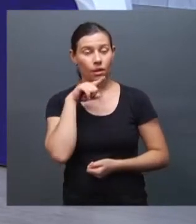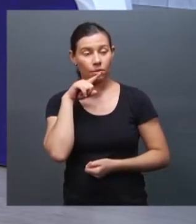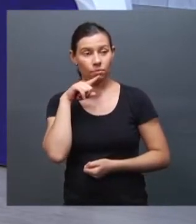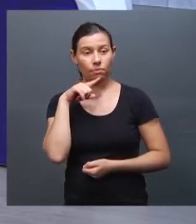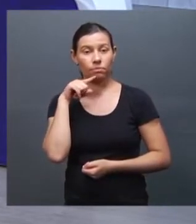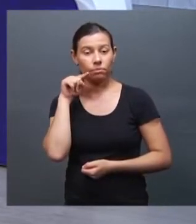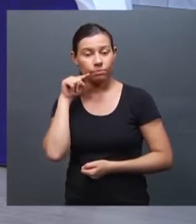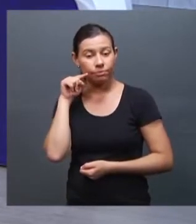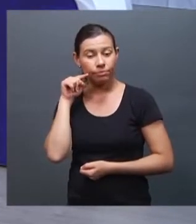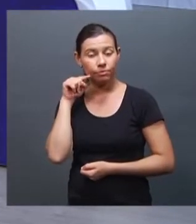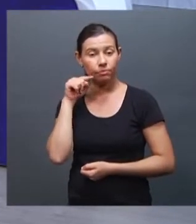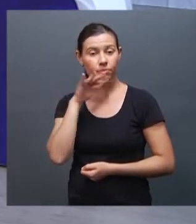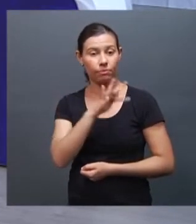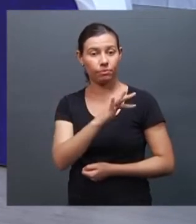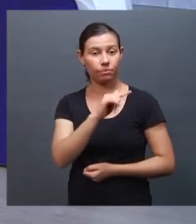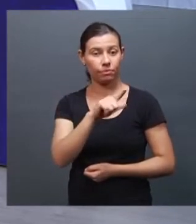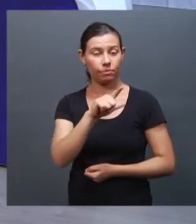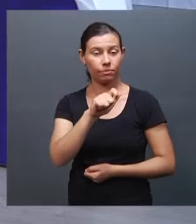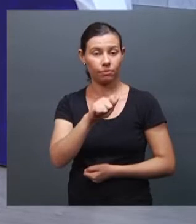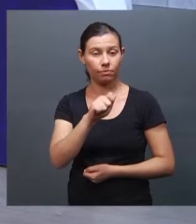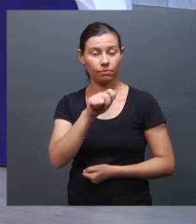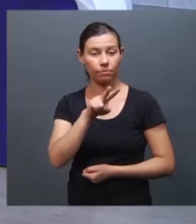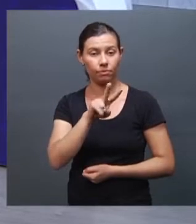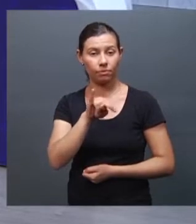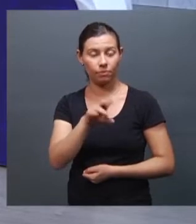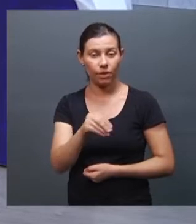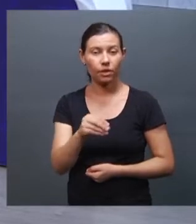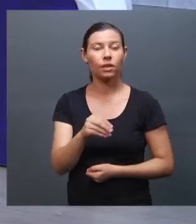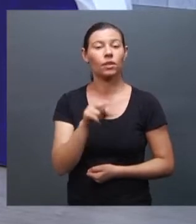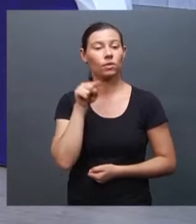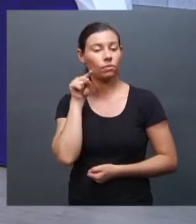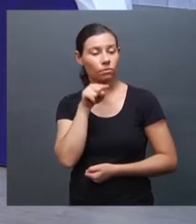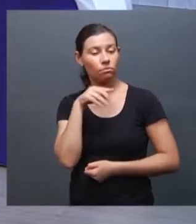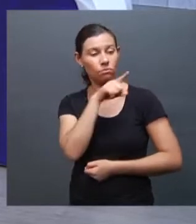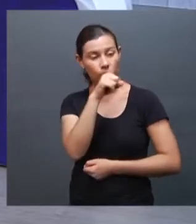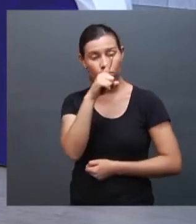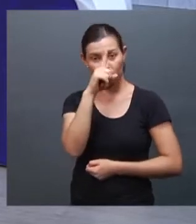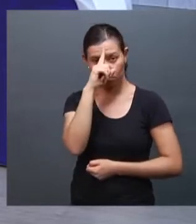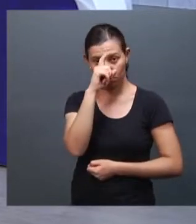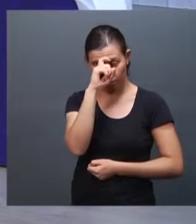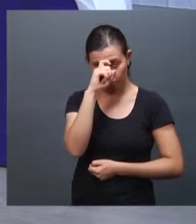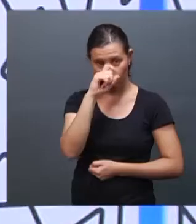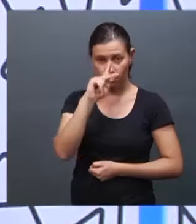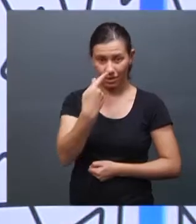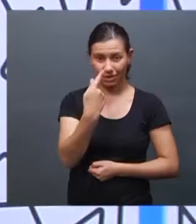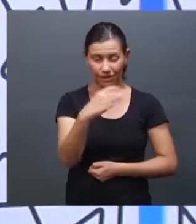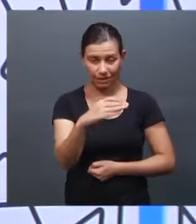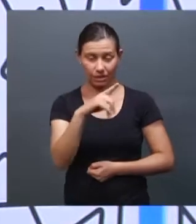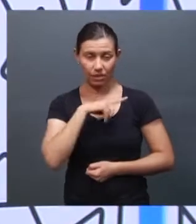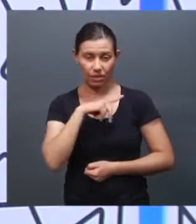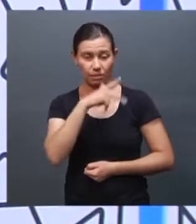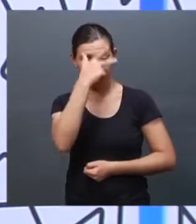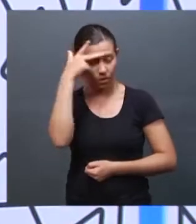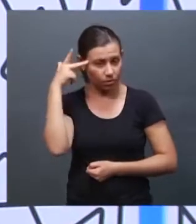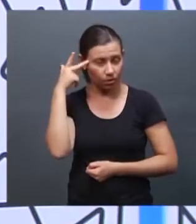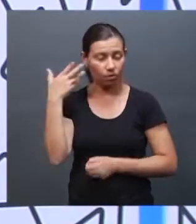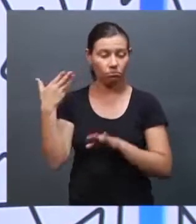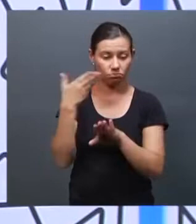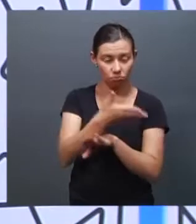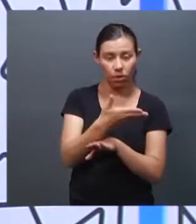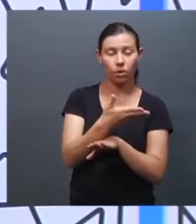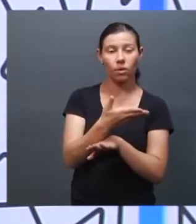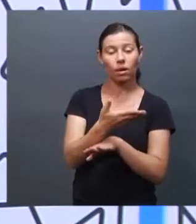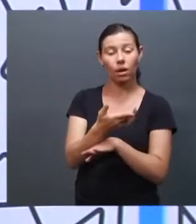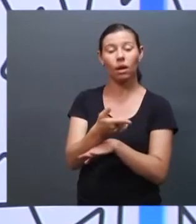população LGBT, o que você percebe em relação à violência contra essas pessoas? Então, especificamente, nós